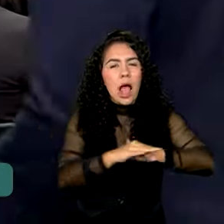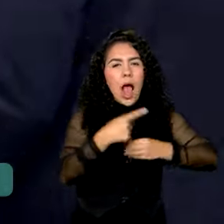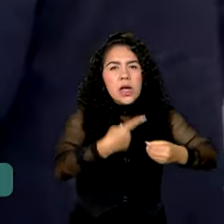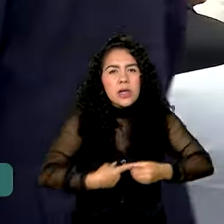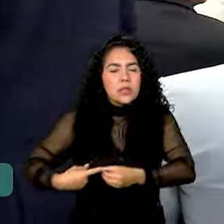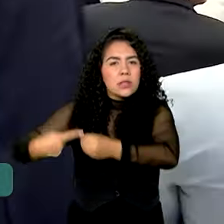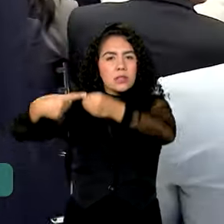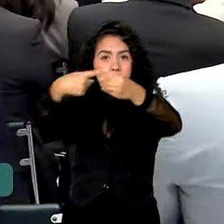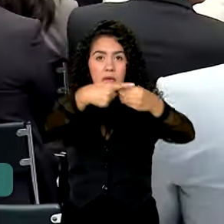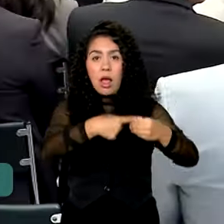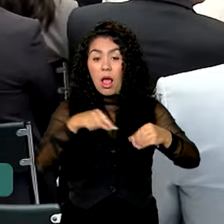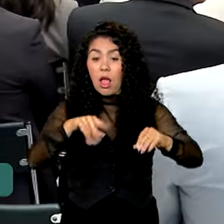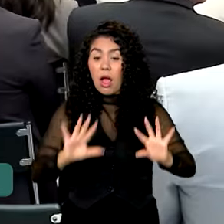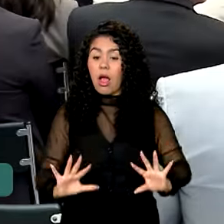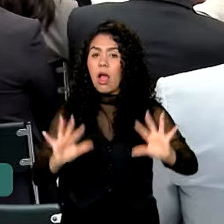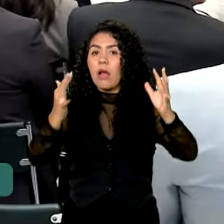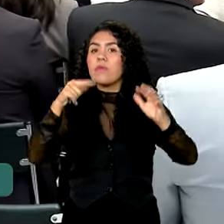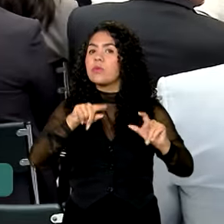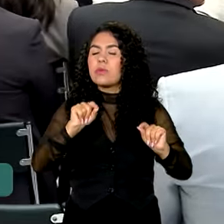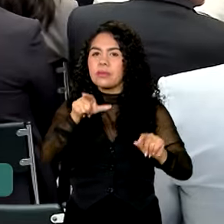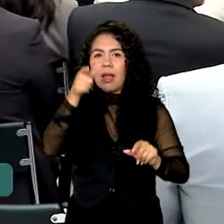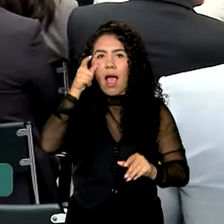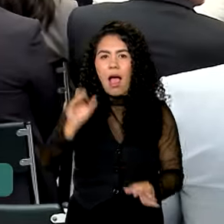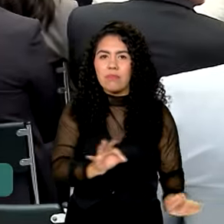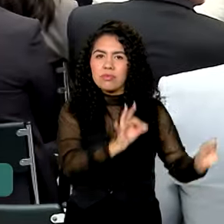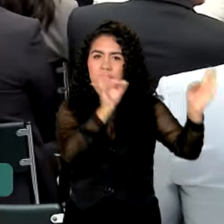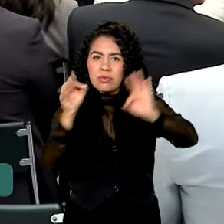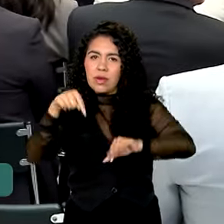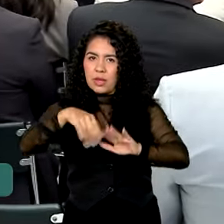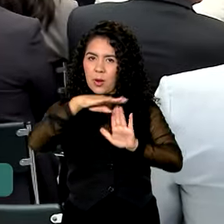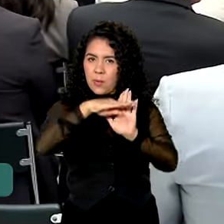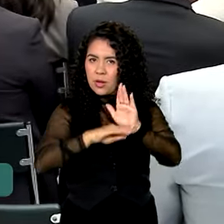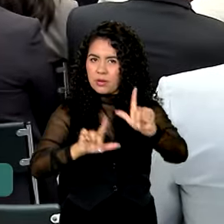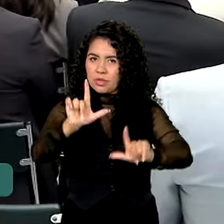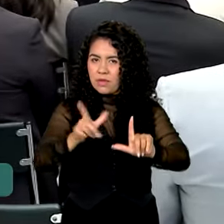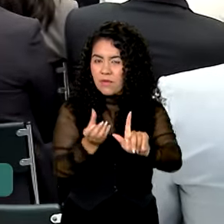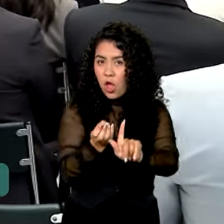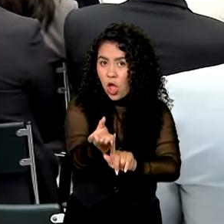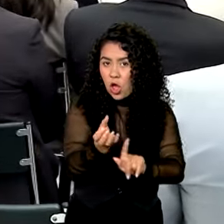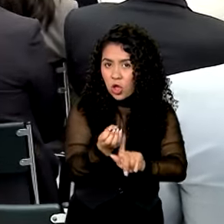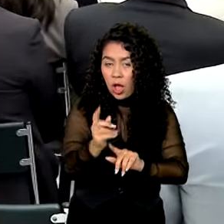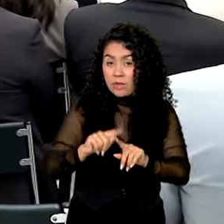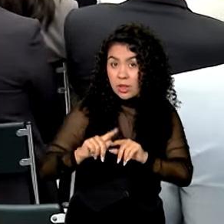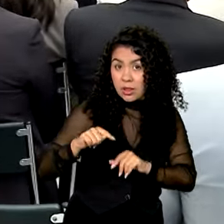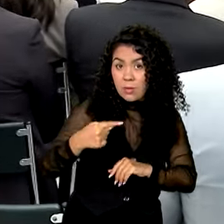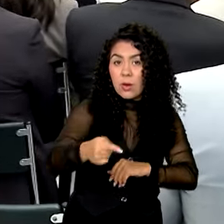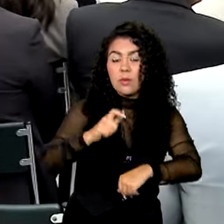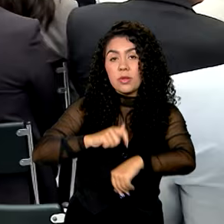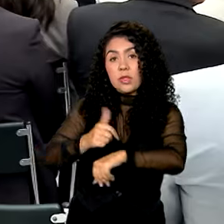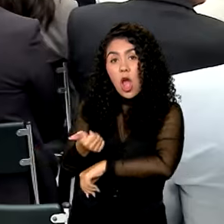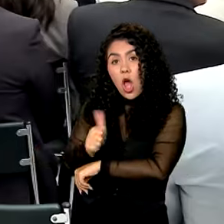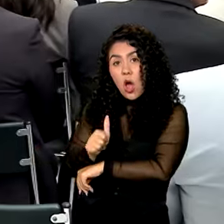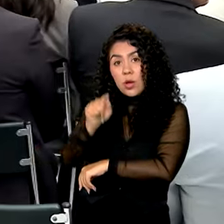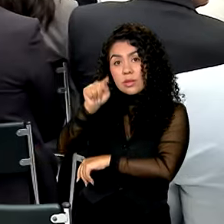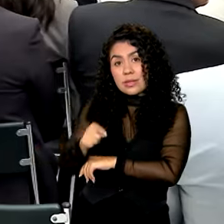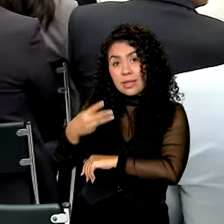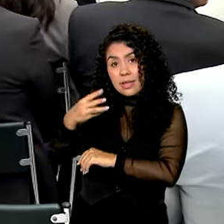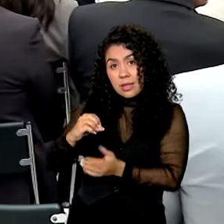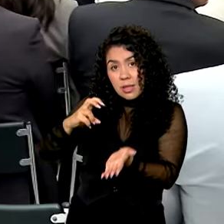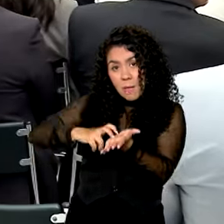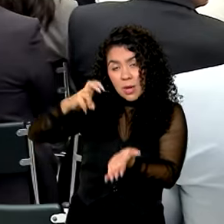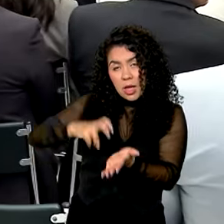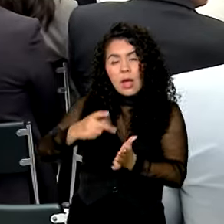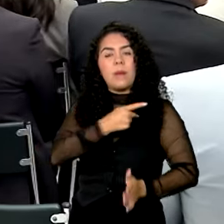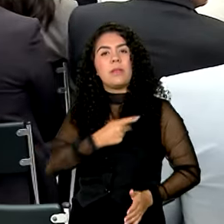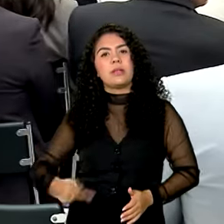Essa cerimônia, é claro, você acompanha ao vivo, aqui pelo Canal 9. Em seguida, às 11 e meia da manhã, o presidente